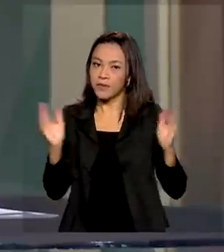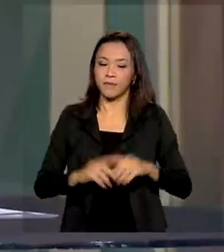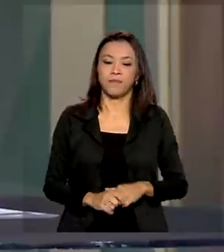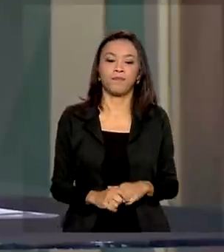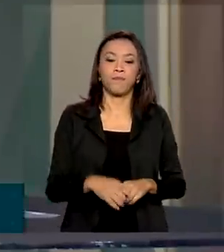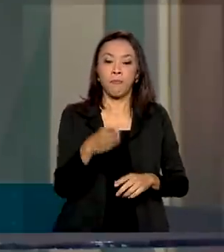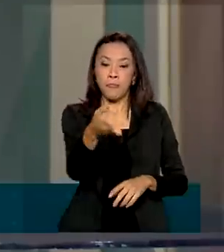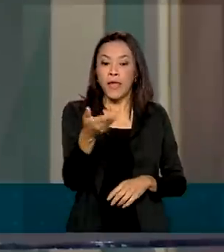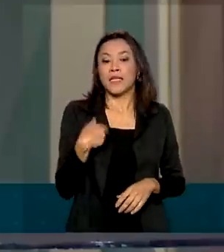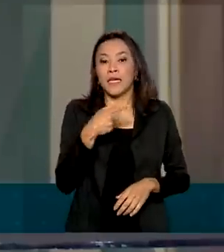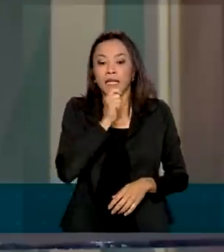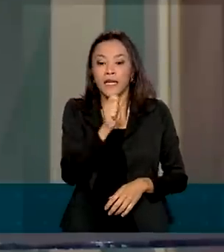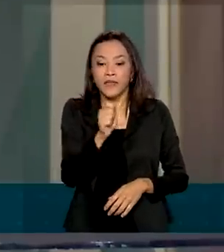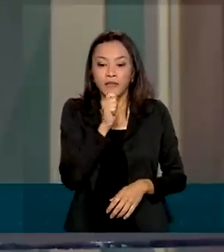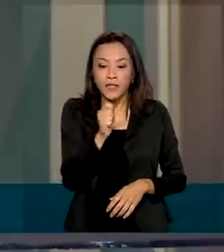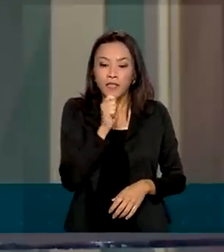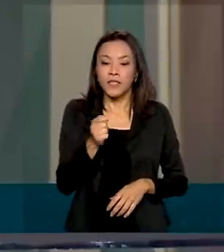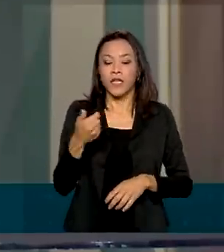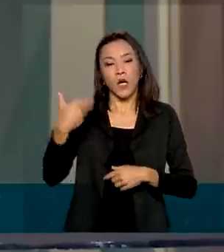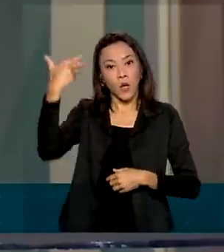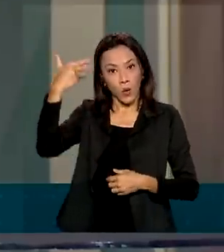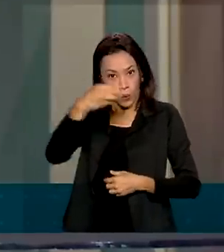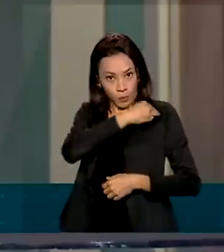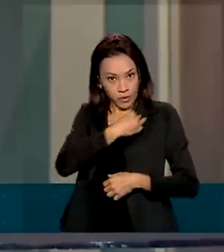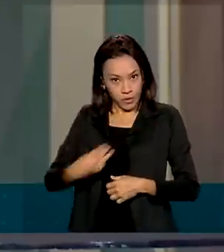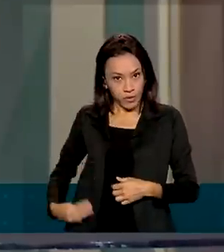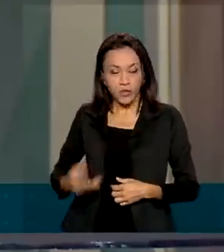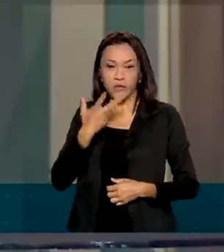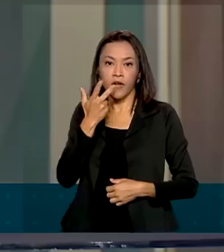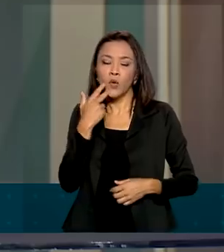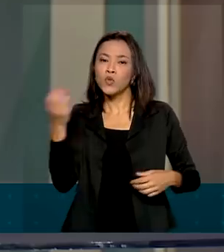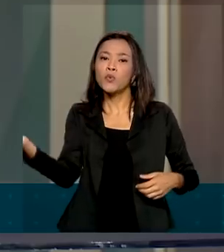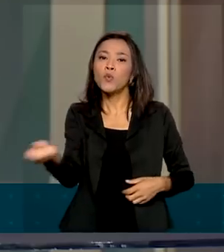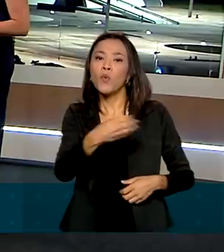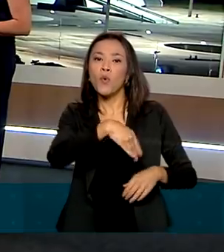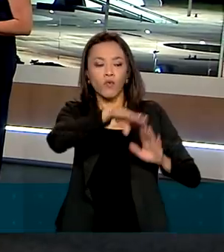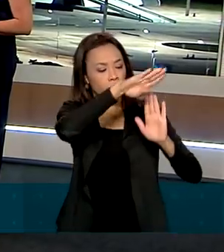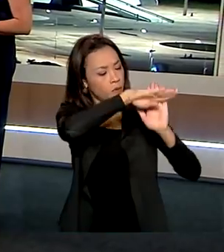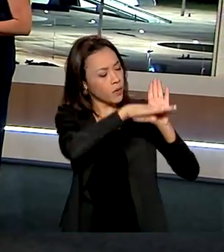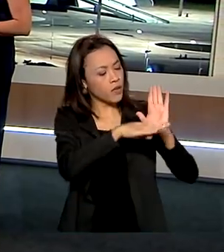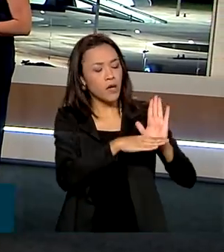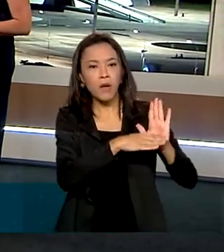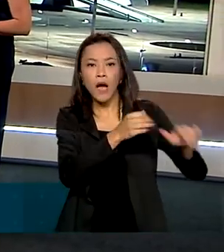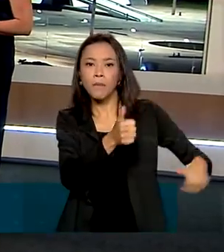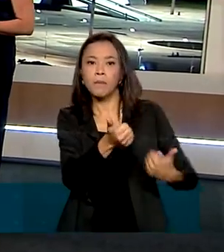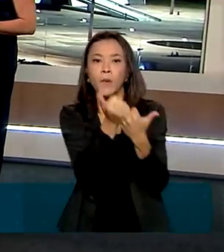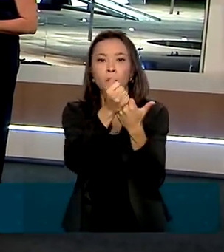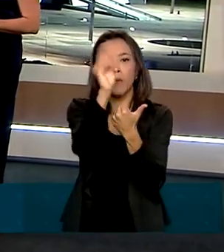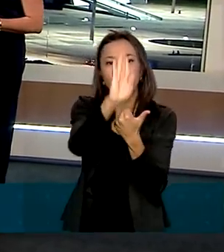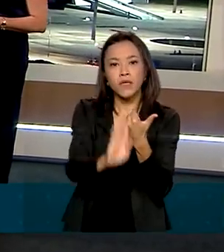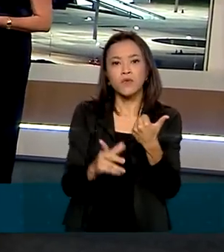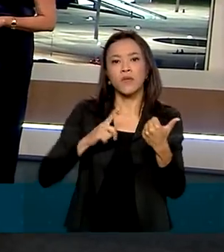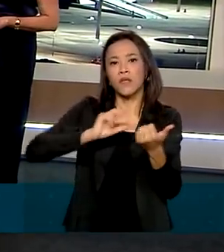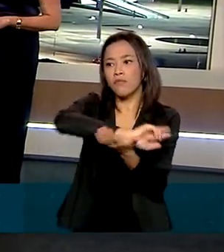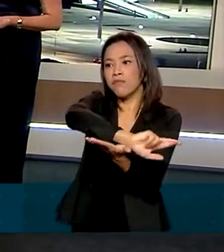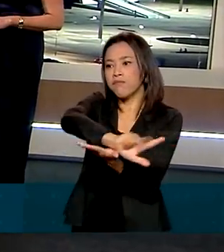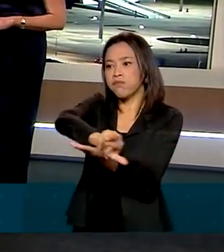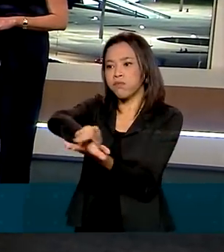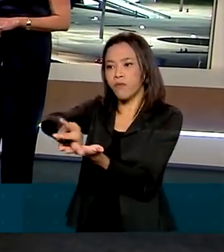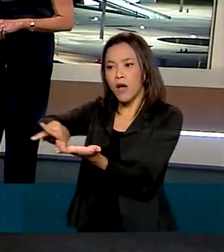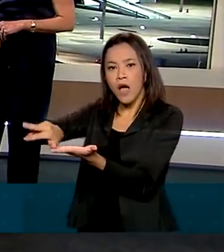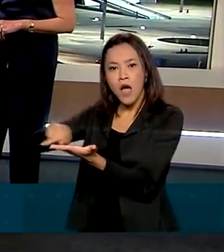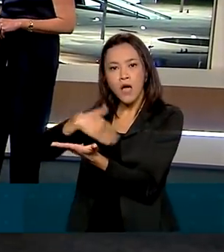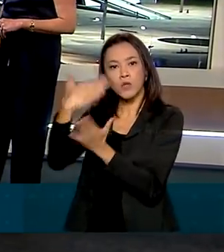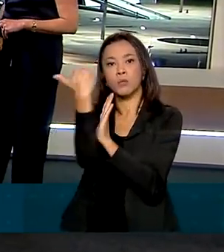o ministro explicou o grande diferencial do novo programa Auxílio Brasil, que abarca outros benefícios e pode